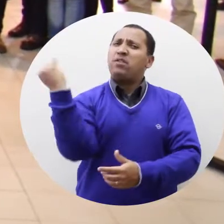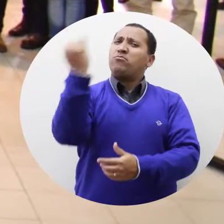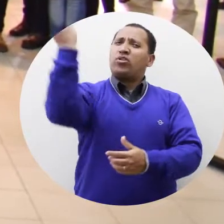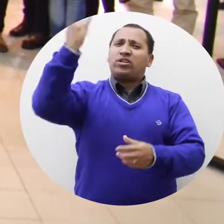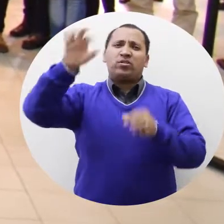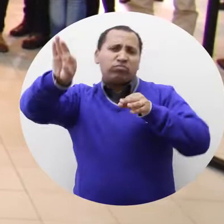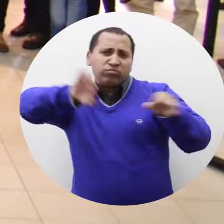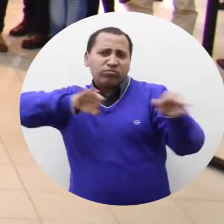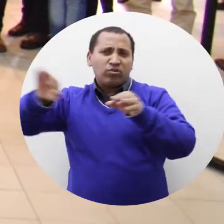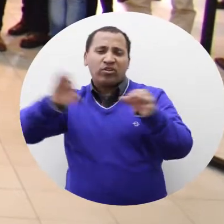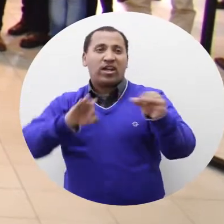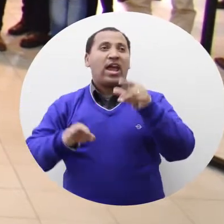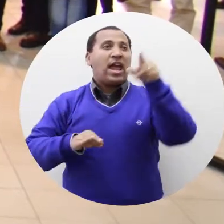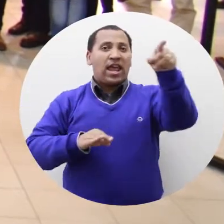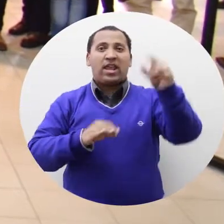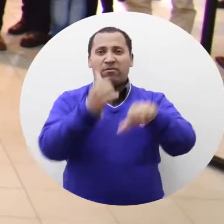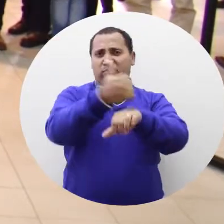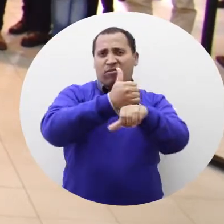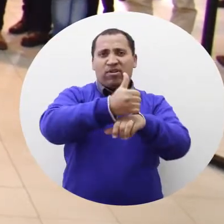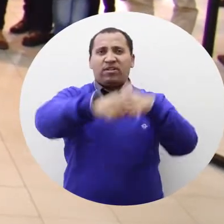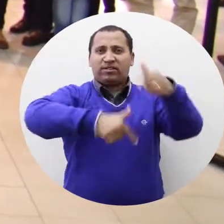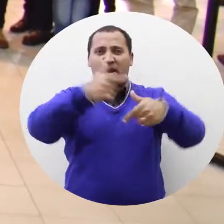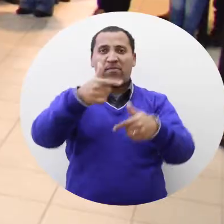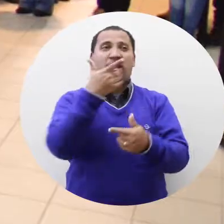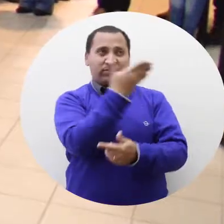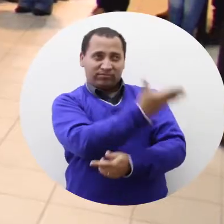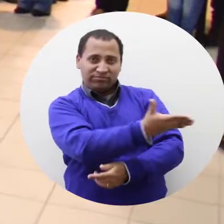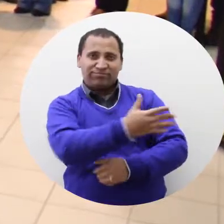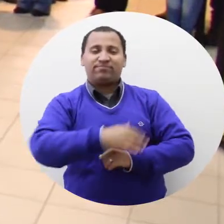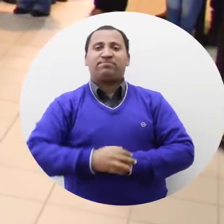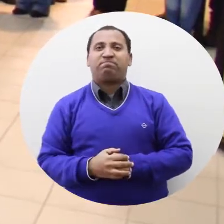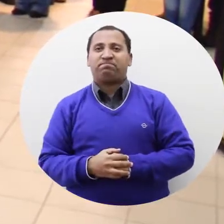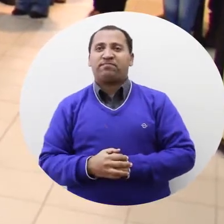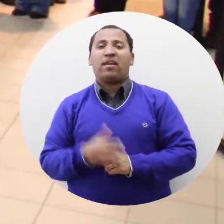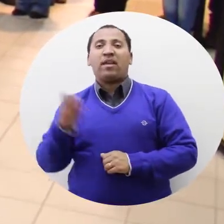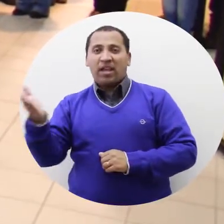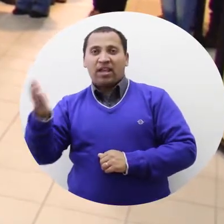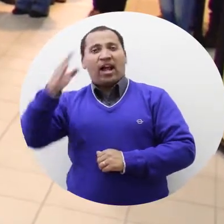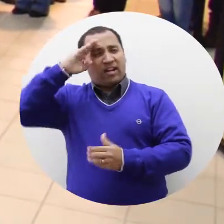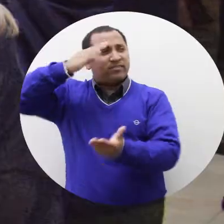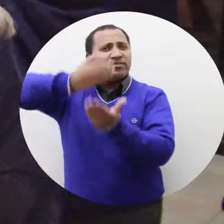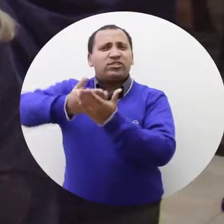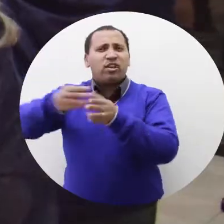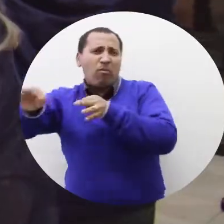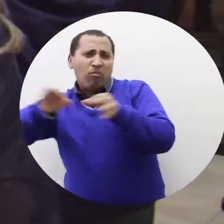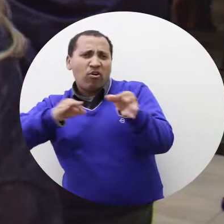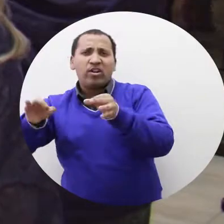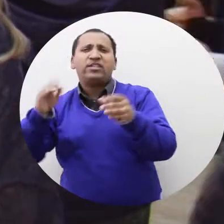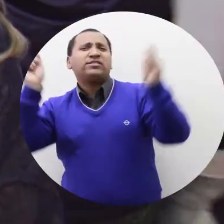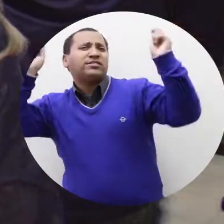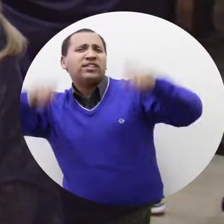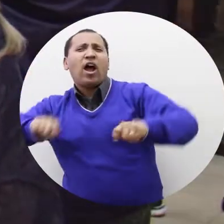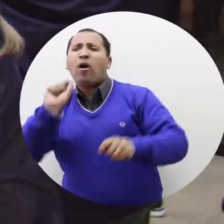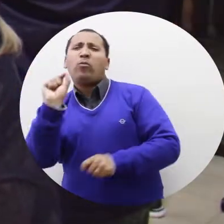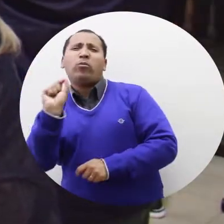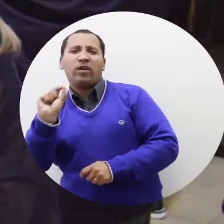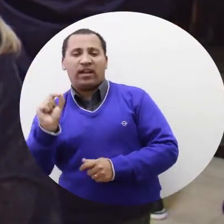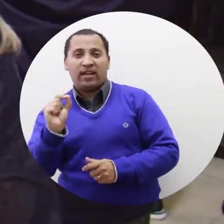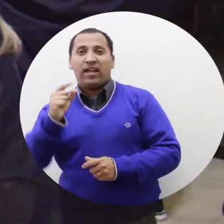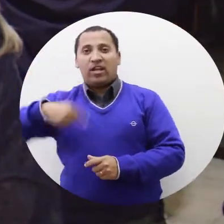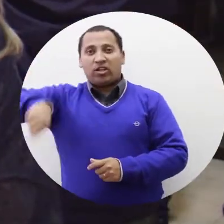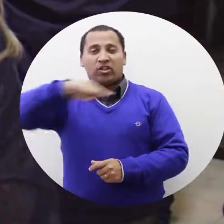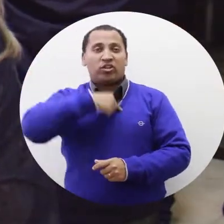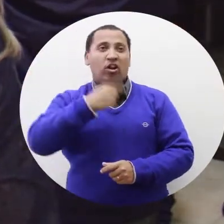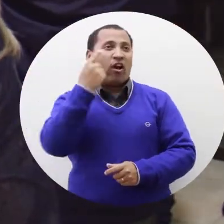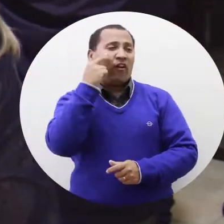também destaca a importância do projeto para a formação profissional dos acadêmicos. Nós acreditamos que esse projeto vai